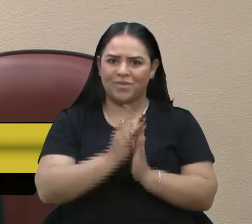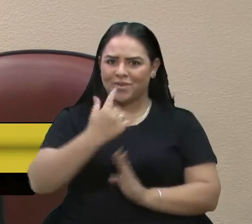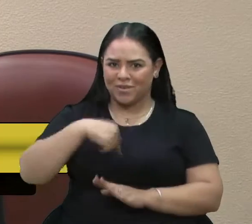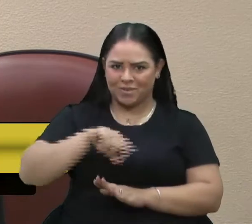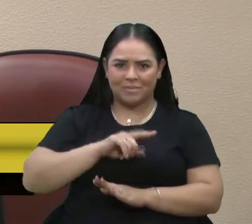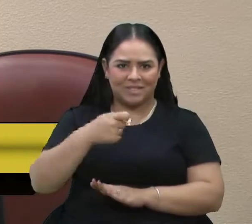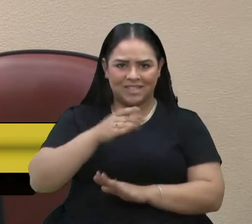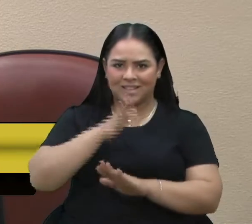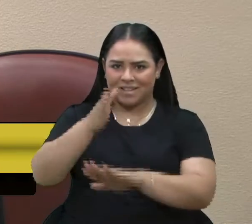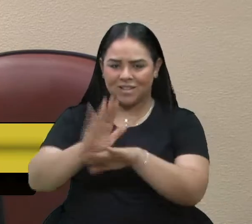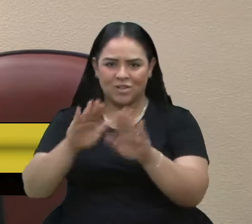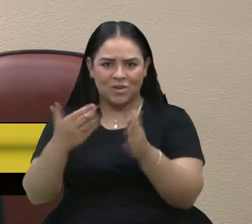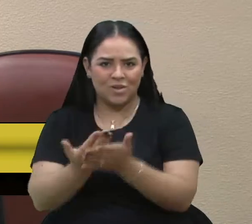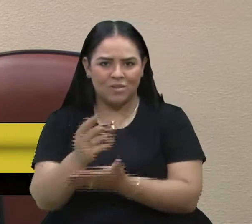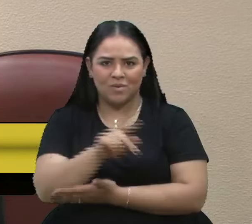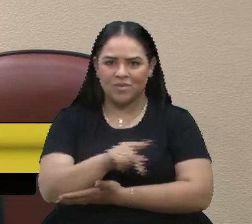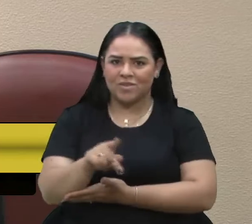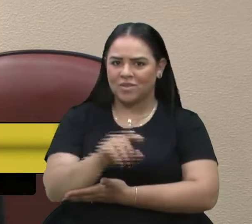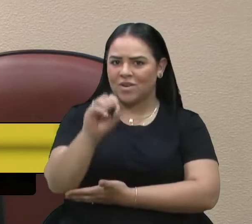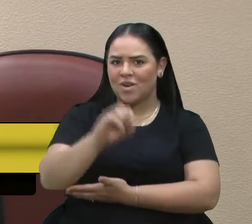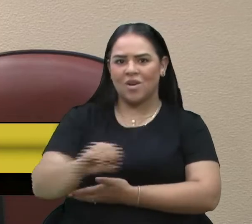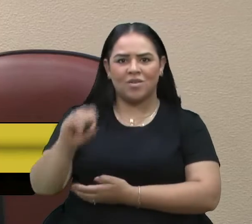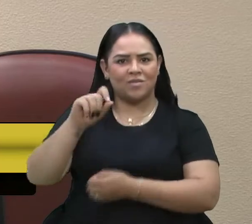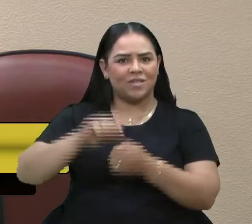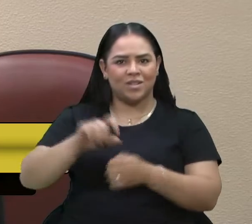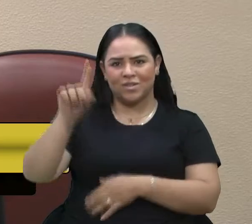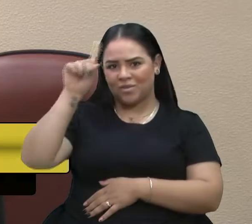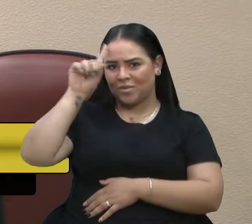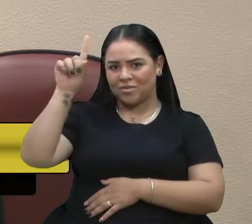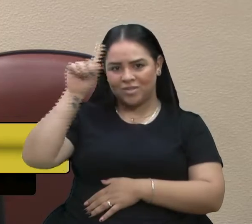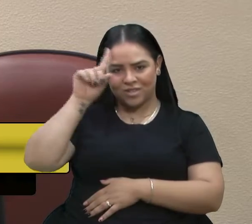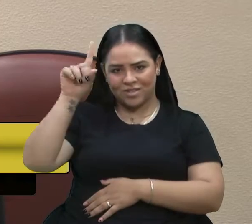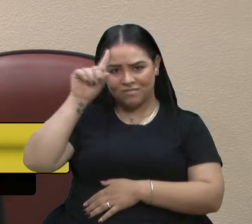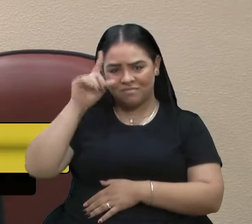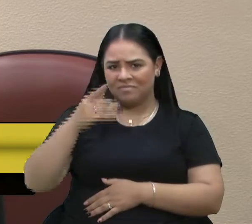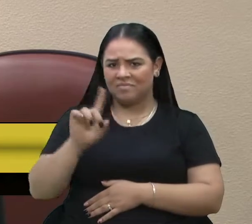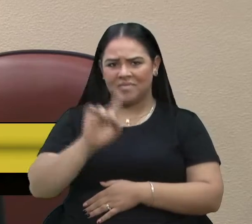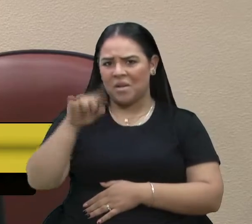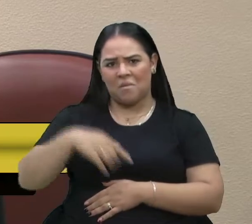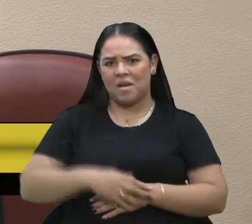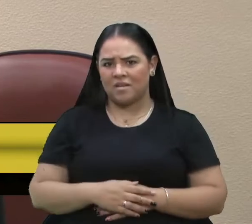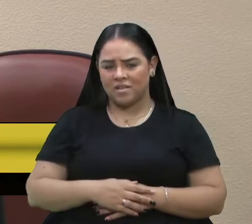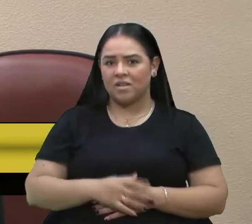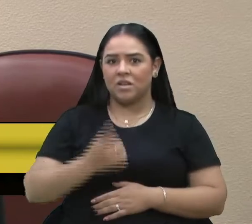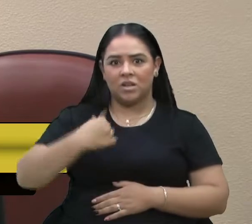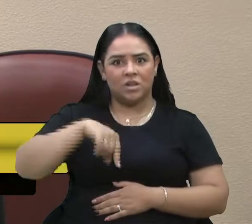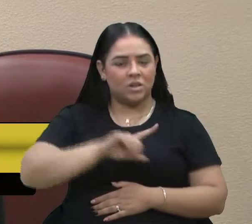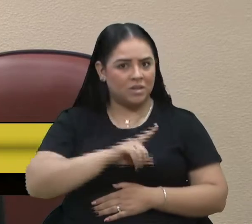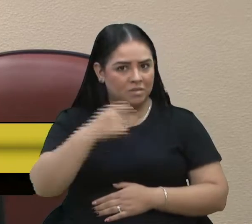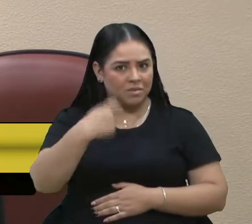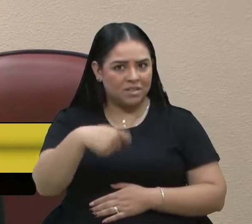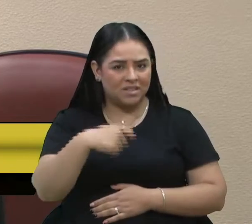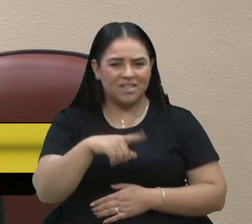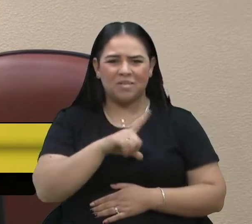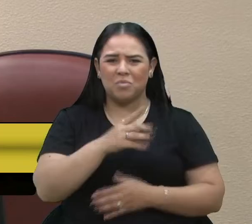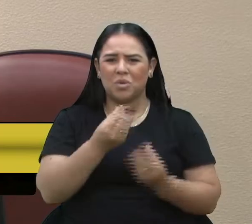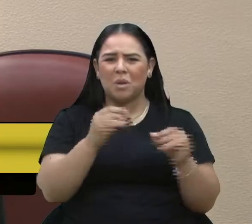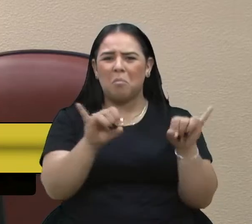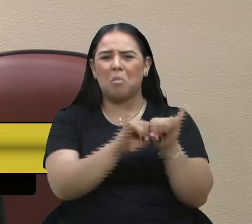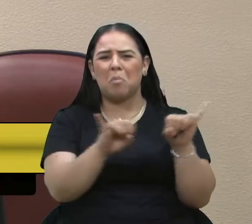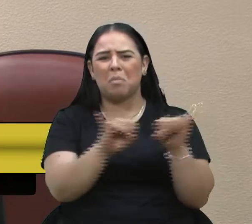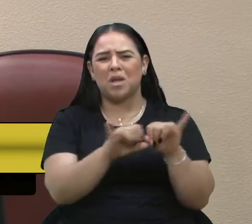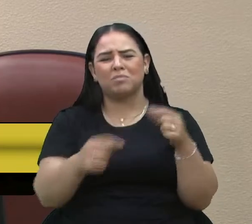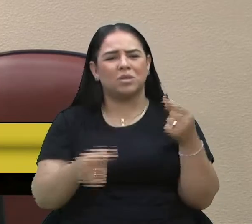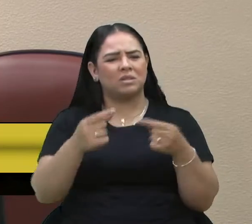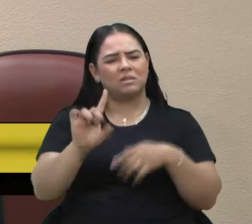professora, os professores incríveis fazem isso todos os dias. Então, não é isso, vamos, acho que saiu muita bobagem aqui no meio de uma